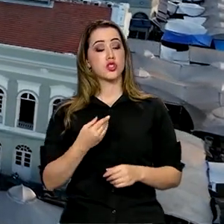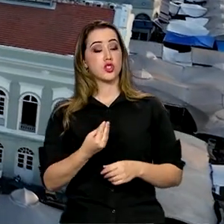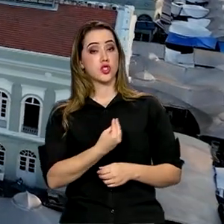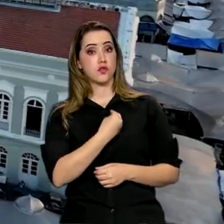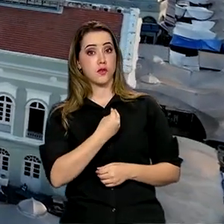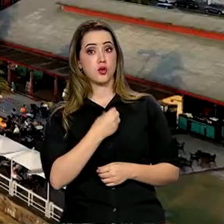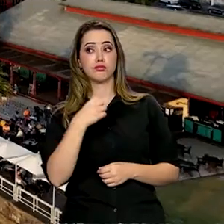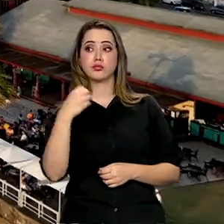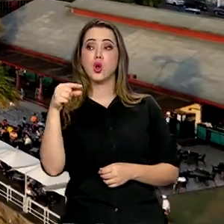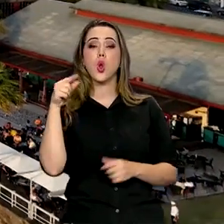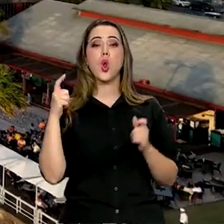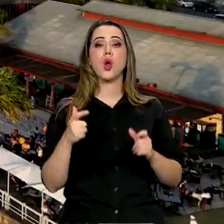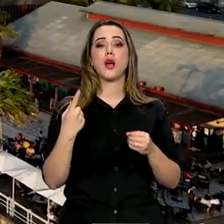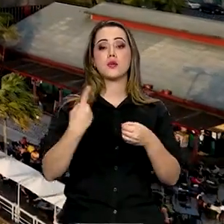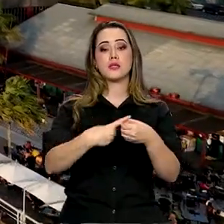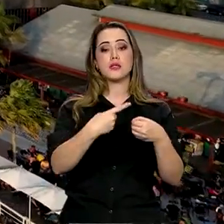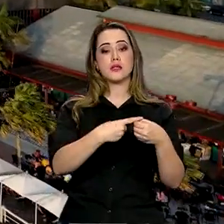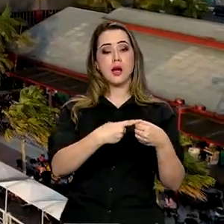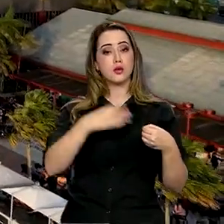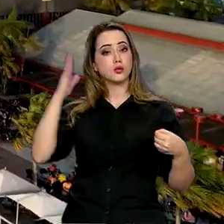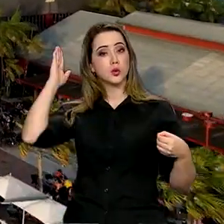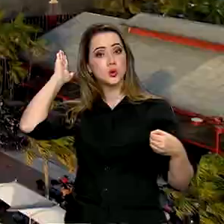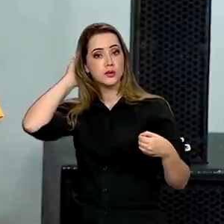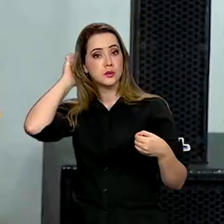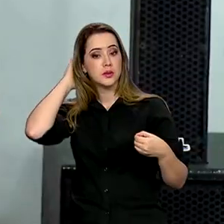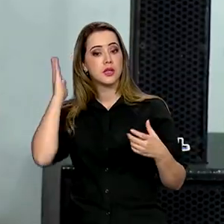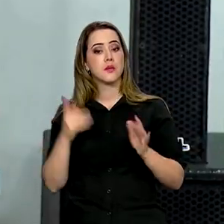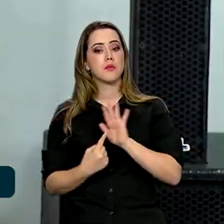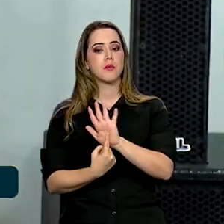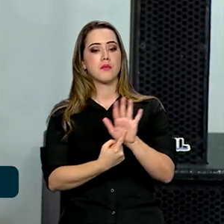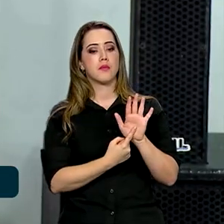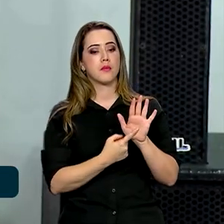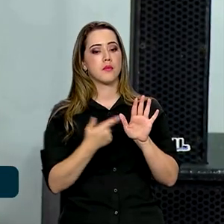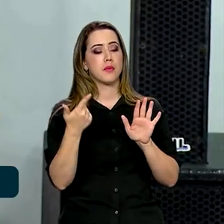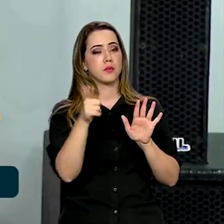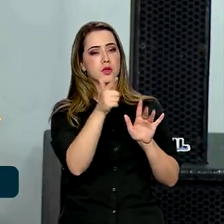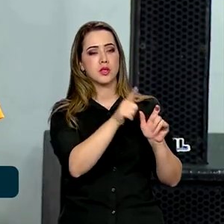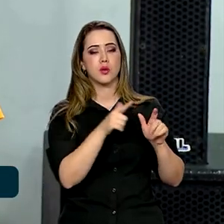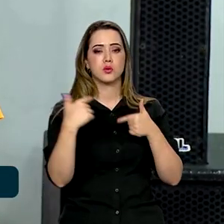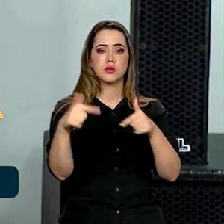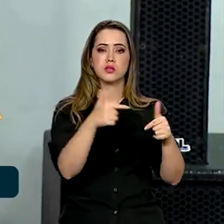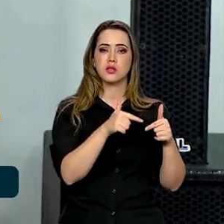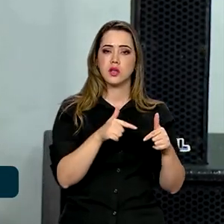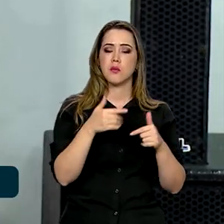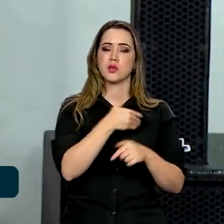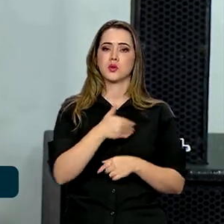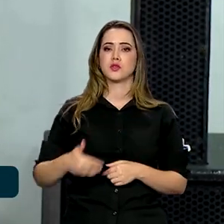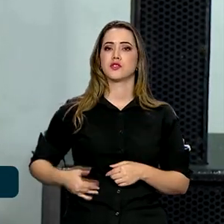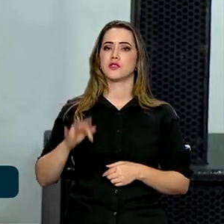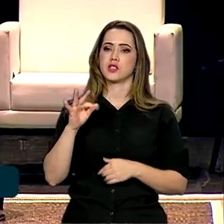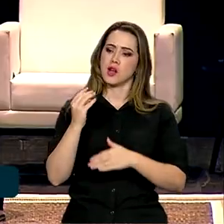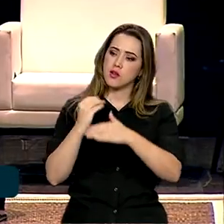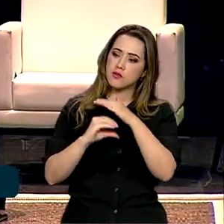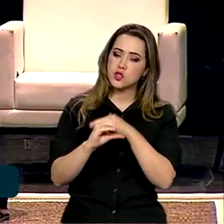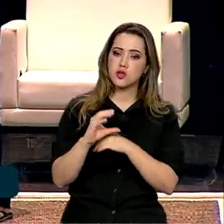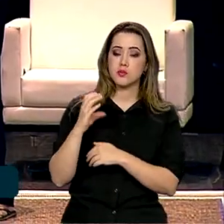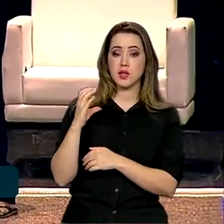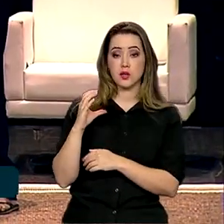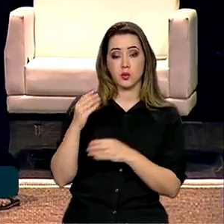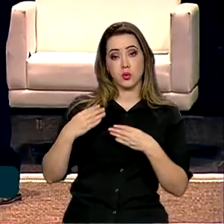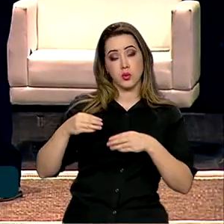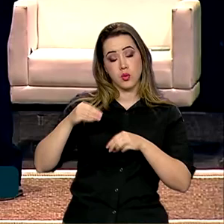Belém para mostrar outras ações do governo federal, como o anúncio de investimentos em ciência e tecnologia e a